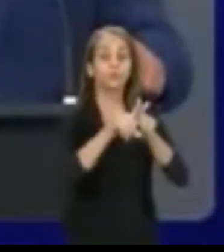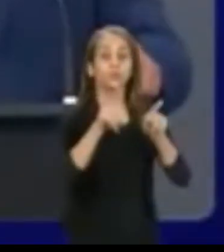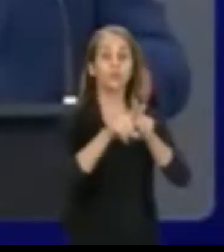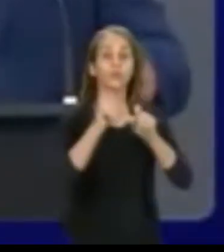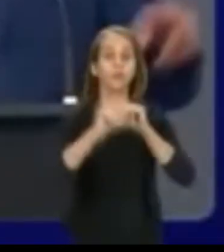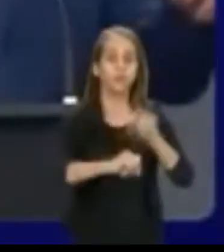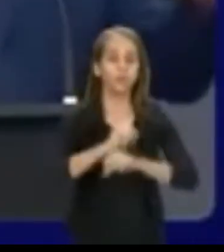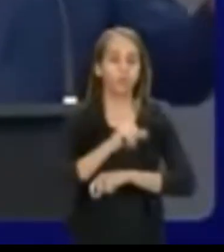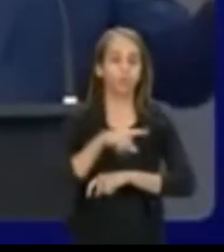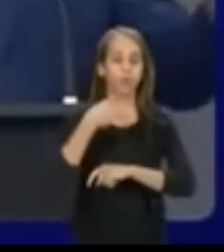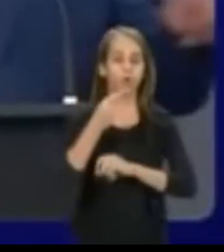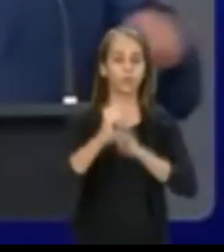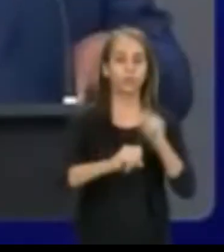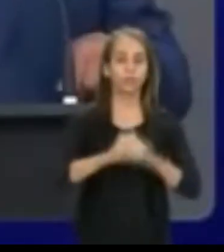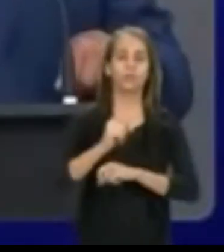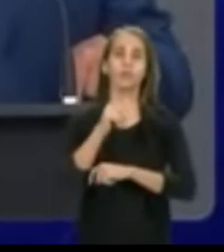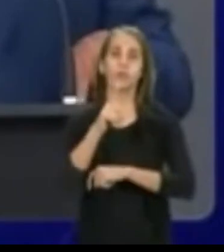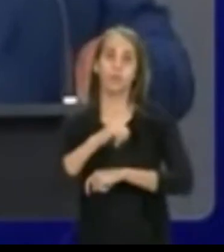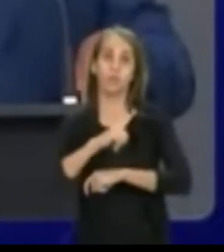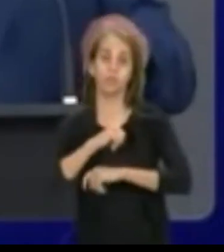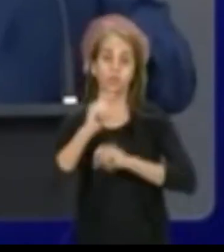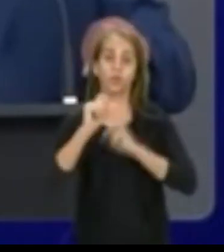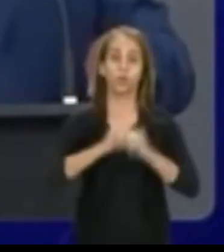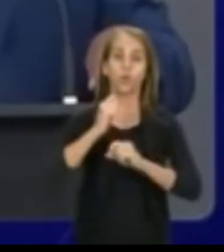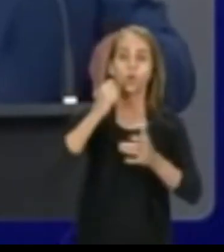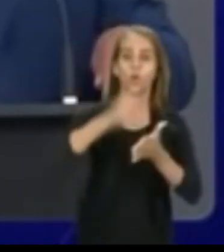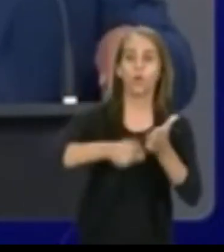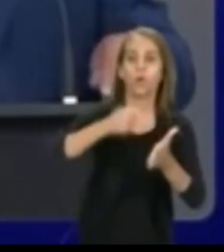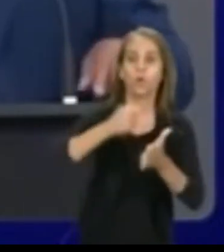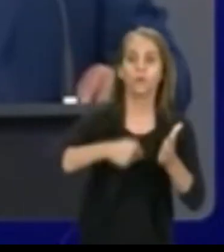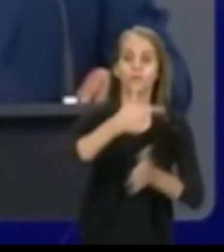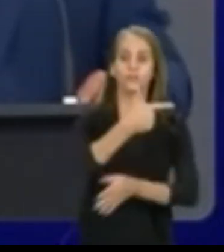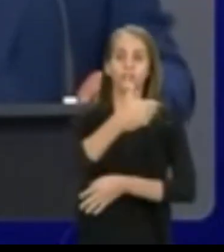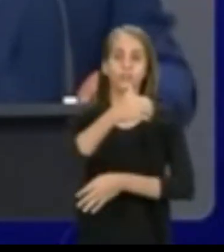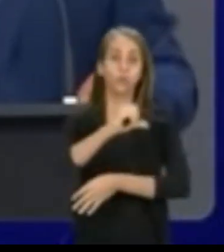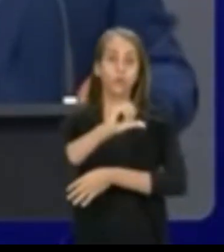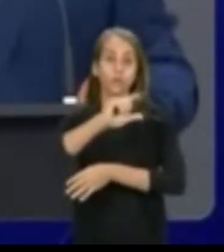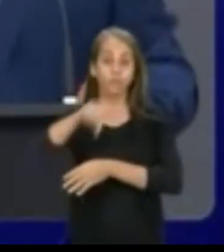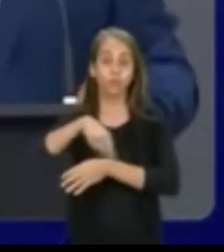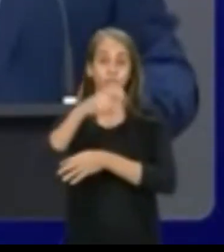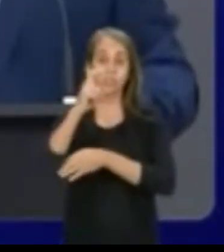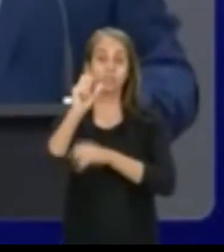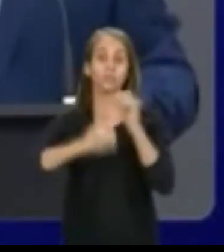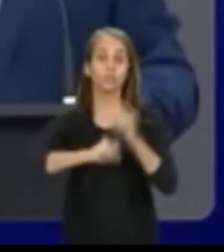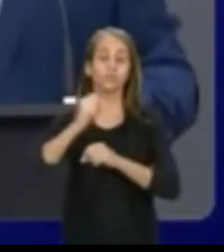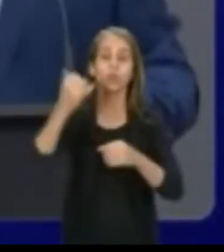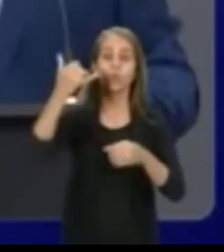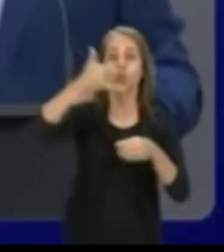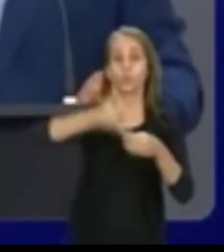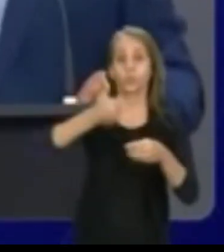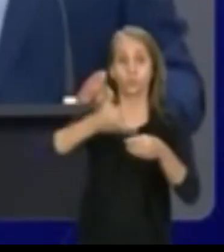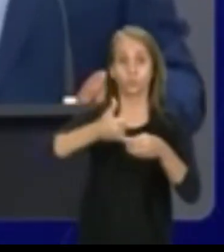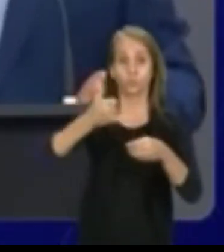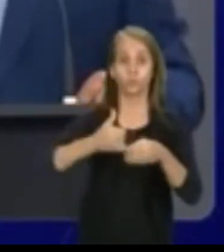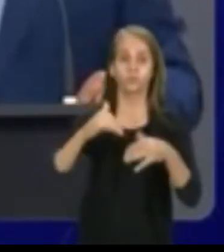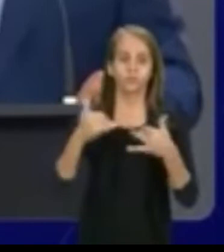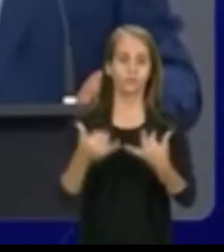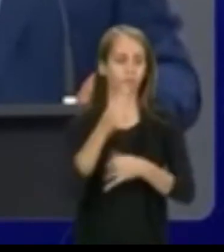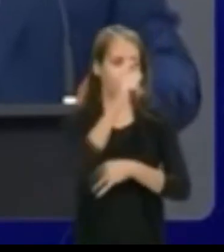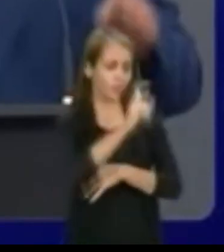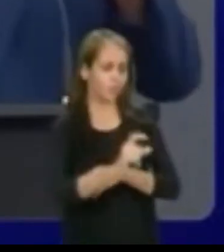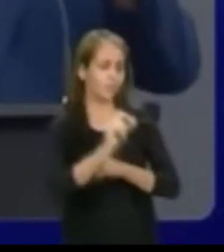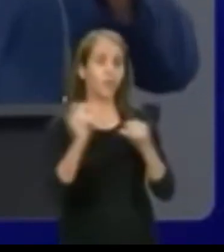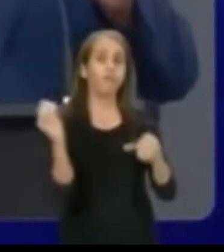tínhamos João do Imposto aqui cobrando 29,5% do ICMS dos combustíveis. Vocês votaram